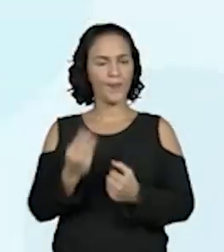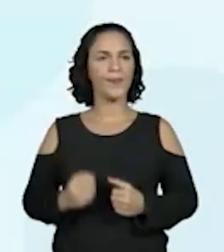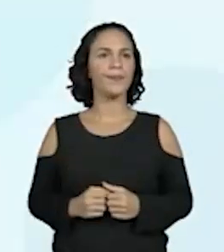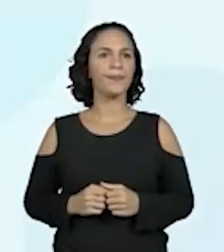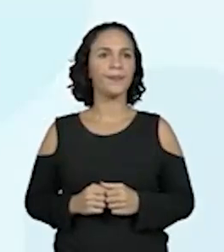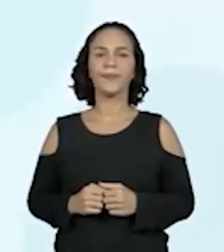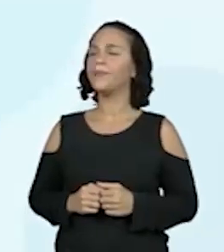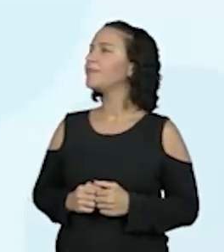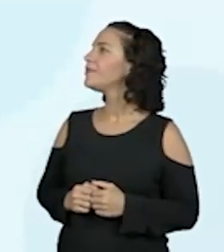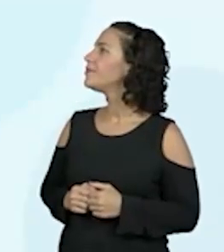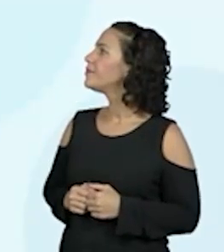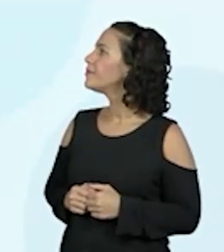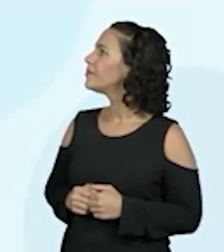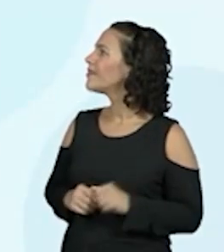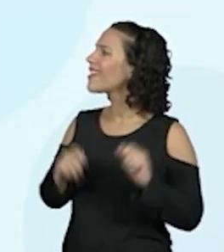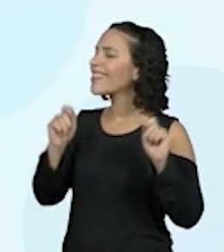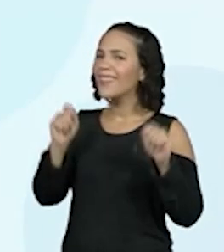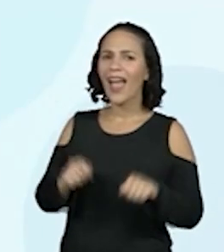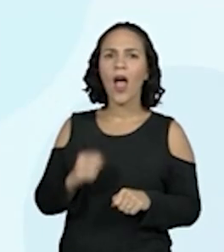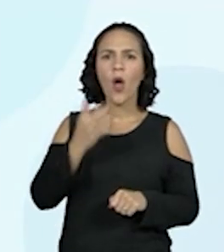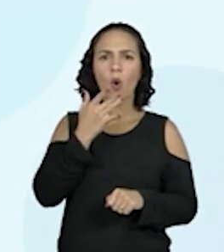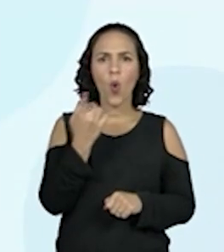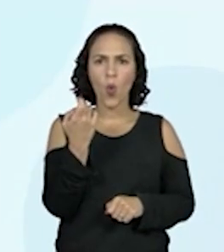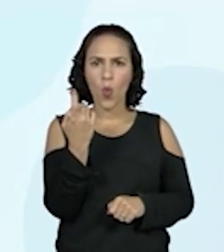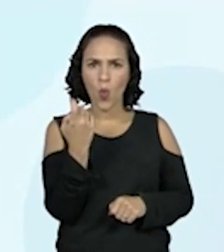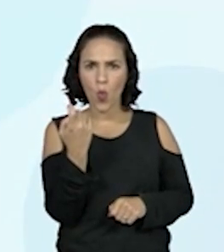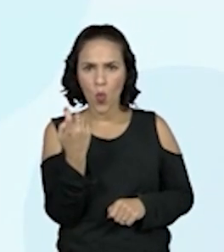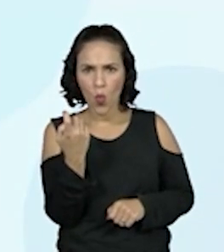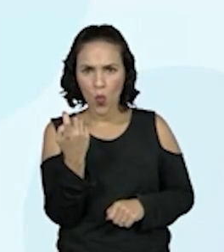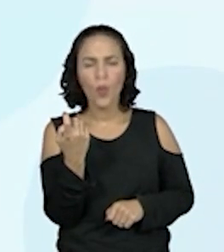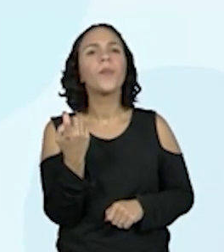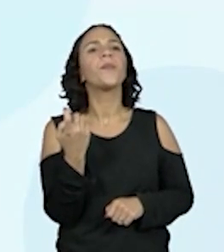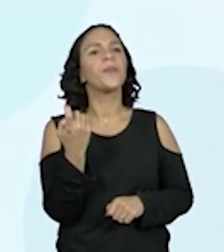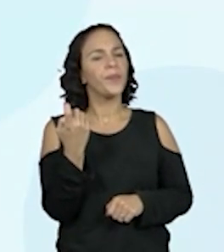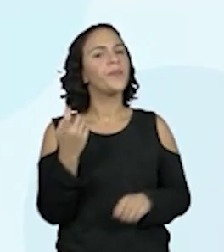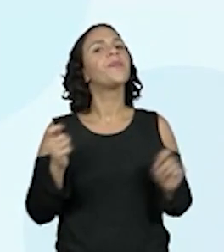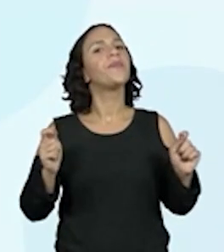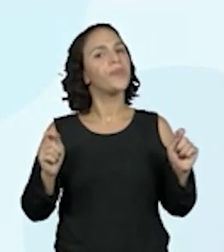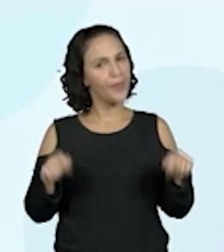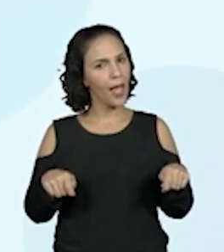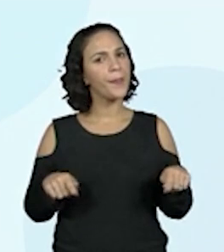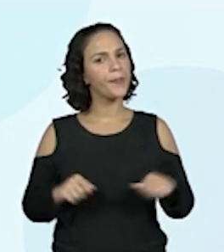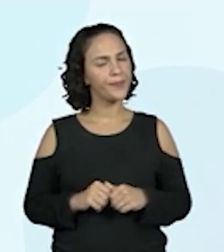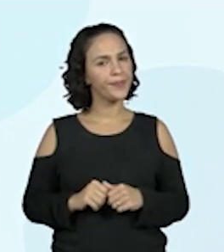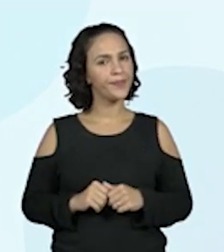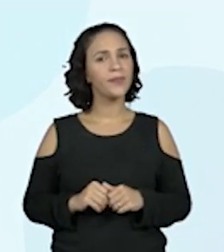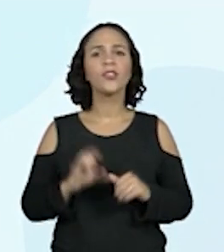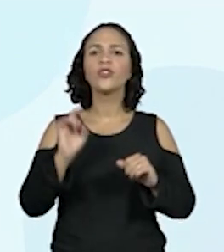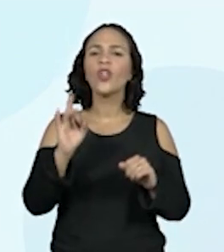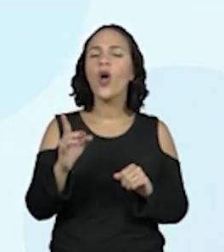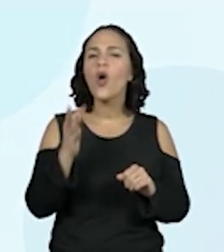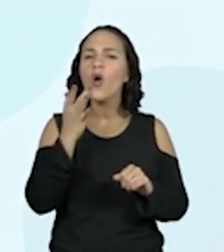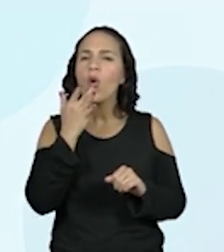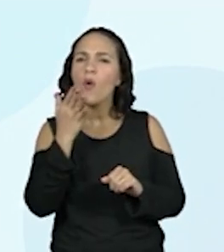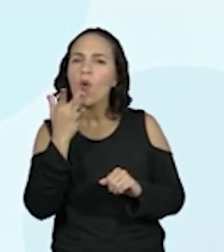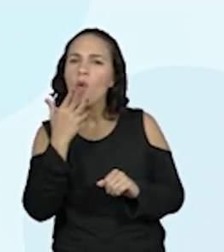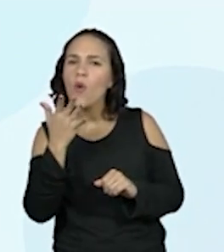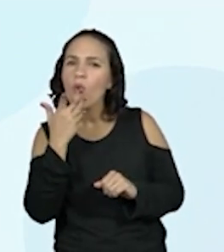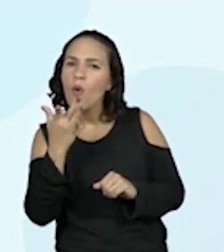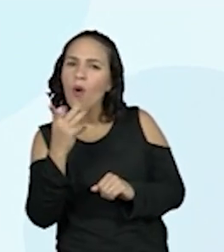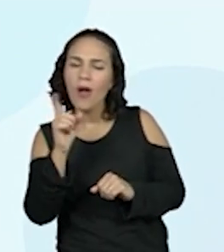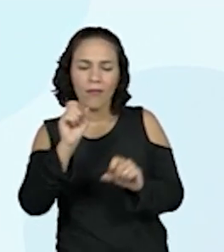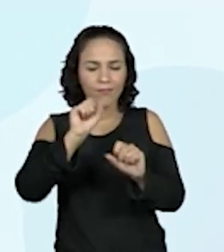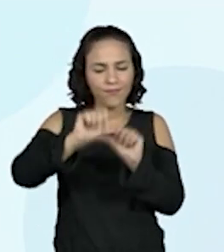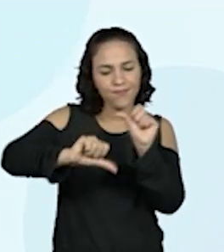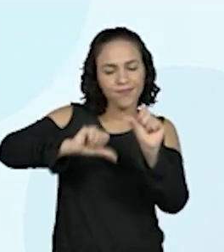Bru, pode ser tudo de uma cor só? Pode. Na verdade, a gente começa fazendo assim só para vocês irem aprendendo,